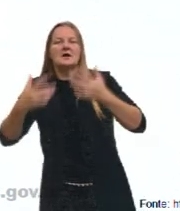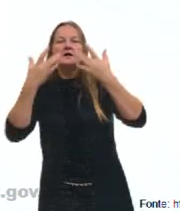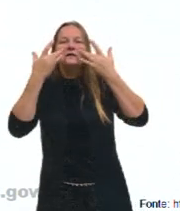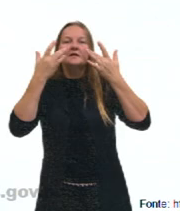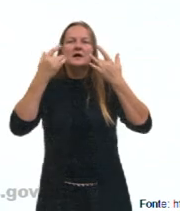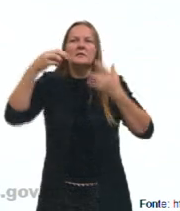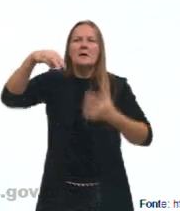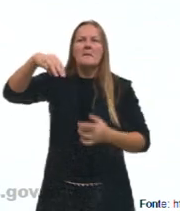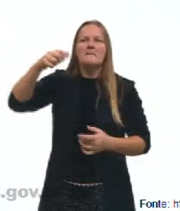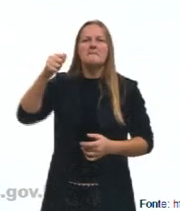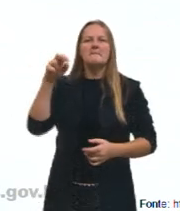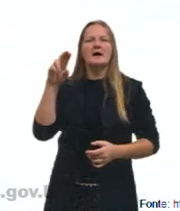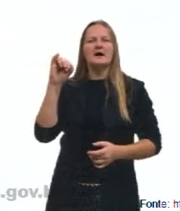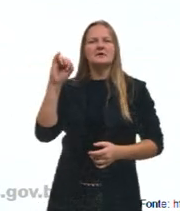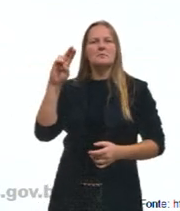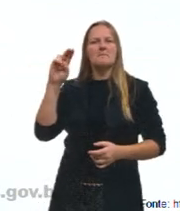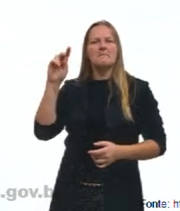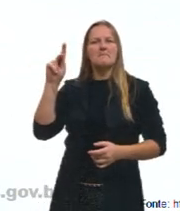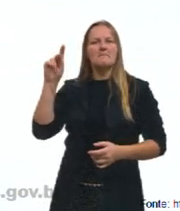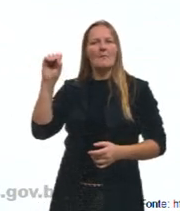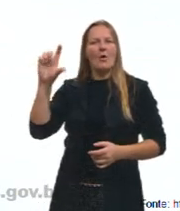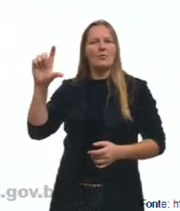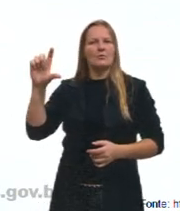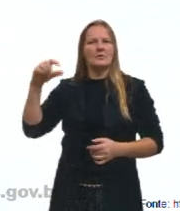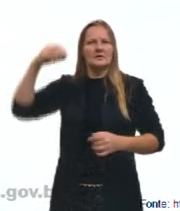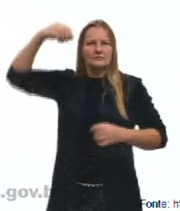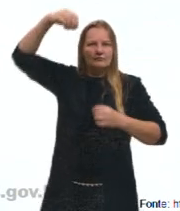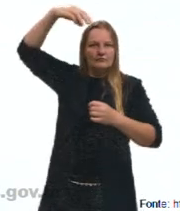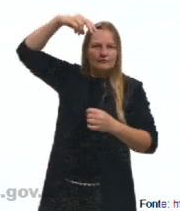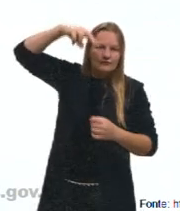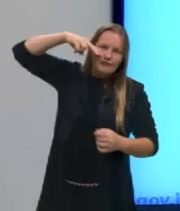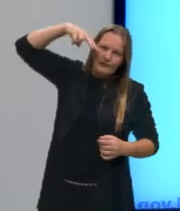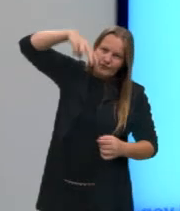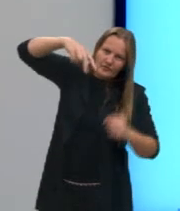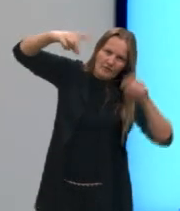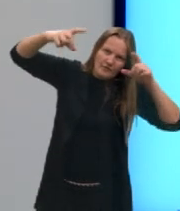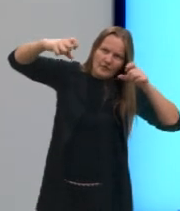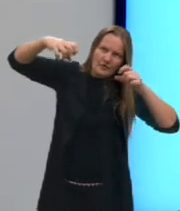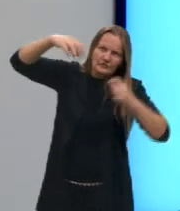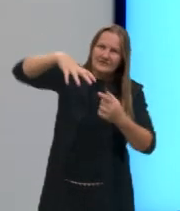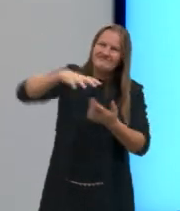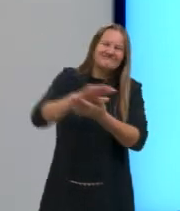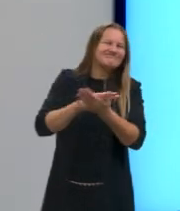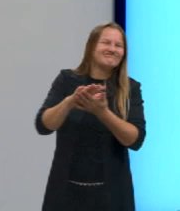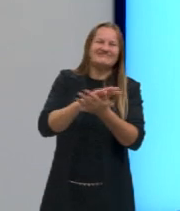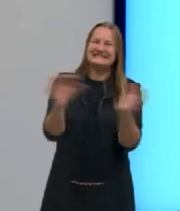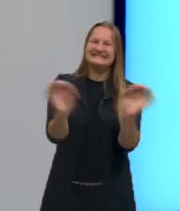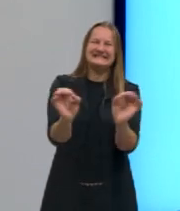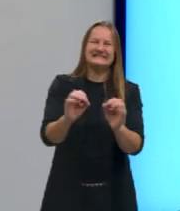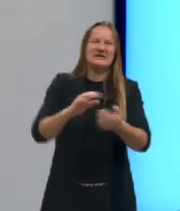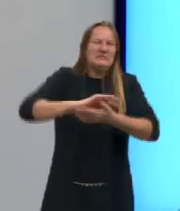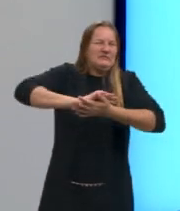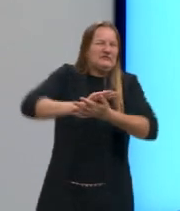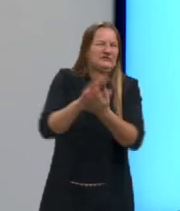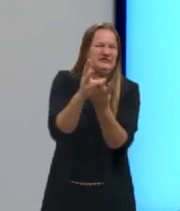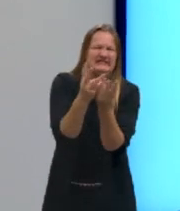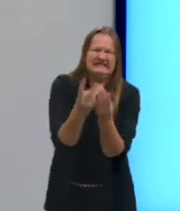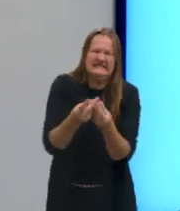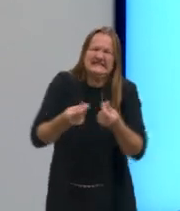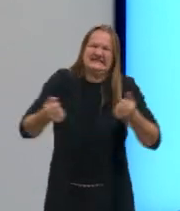Maripol, né, a parte de cima aqui, vocês vão ver. Simplesmente ele já não existe mais, tá, foi devastado.